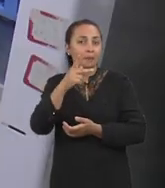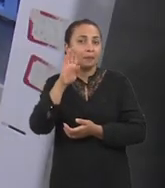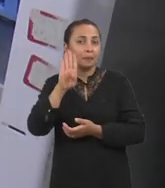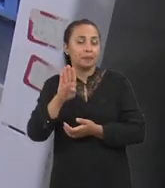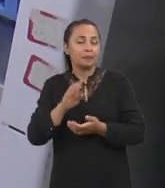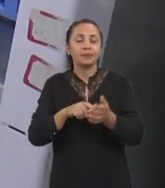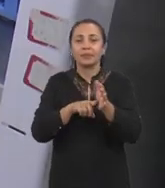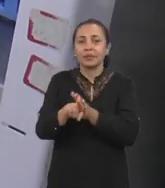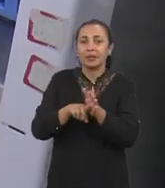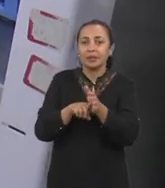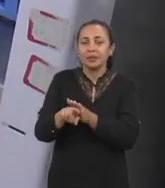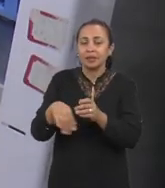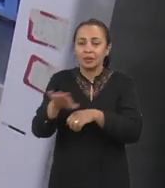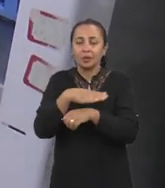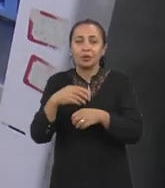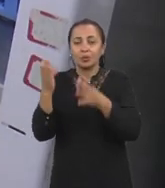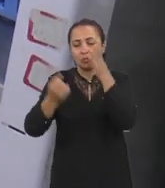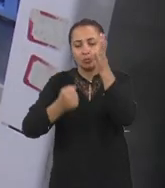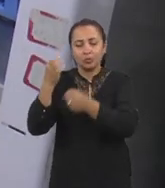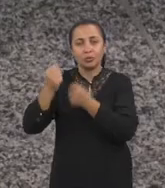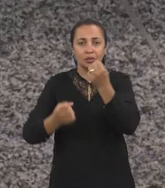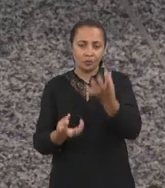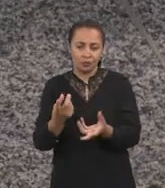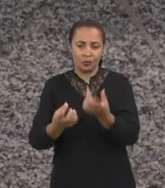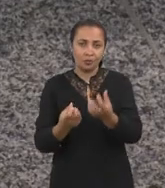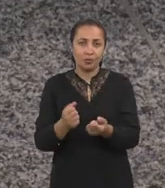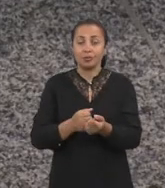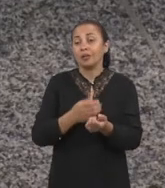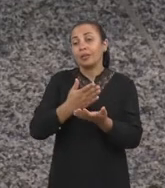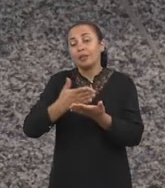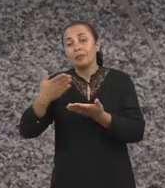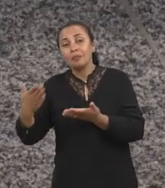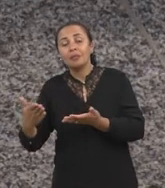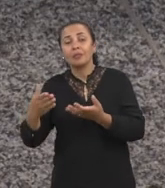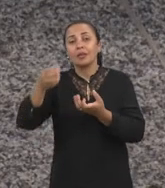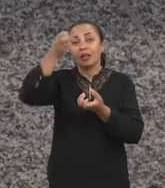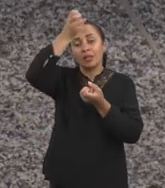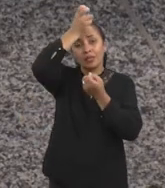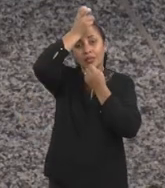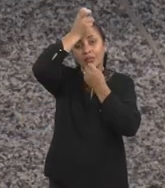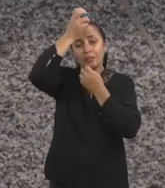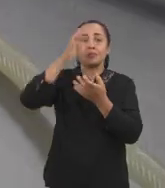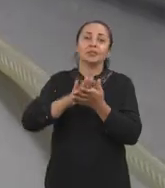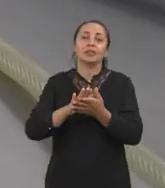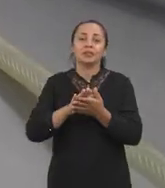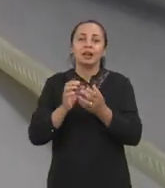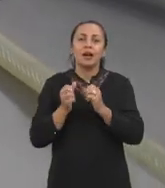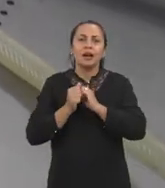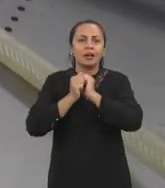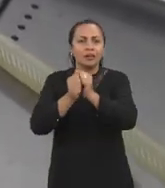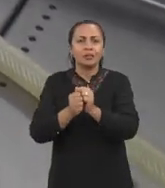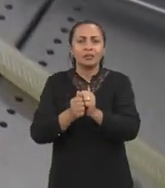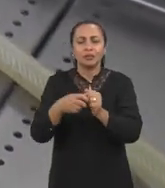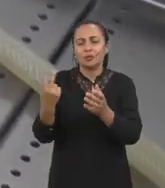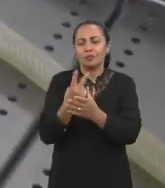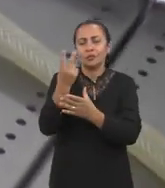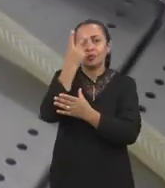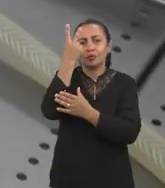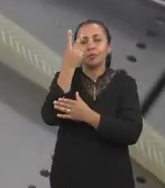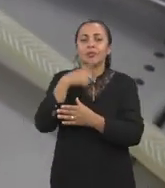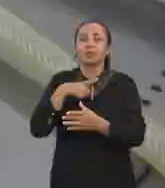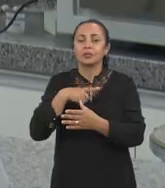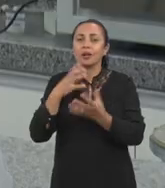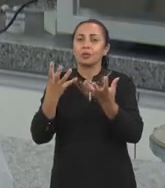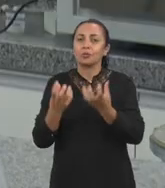Moraes, pesquisa sobre o leite fermentado a partir do leite de cabra, agregando valor a uma potencialidade do semiárido